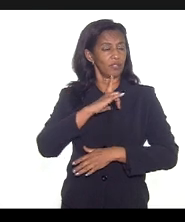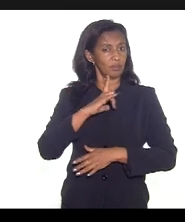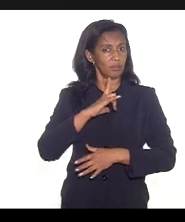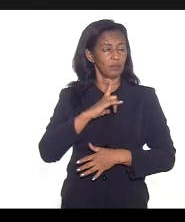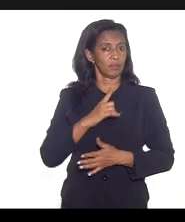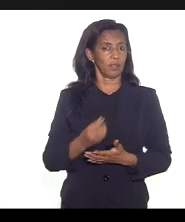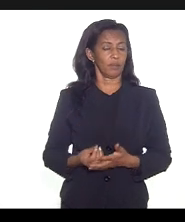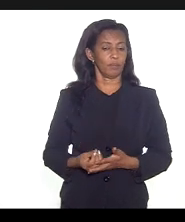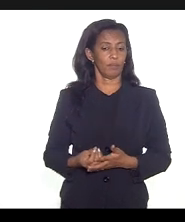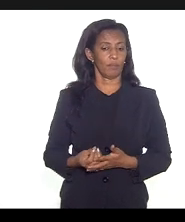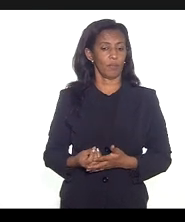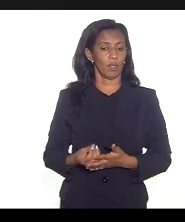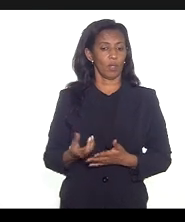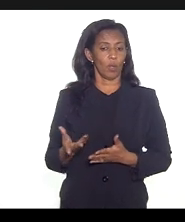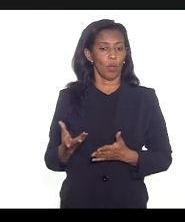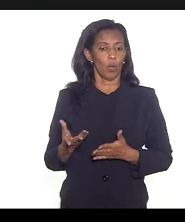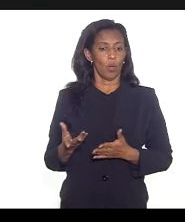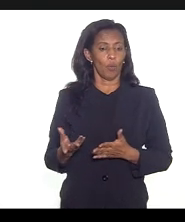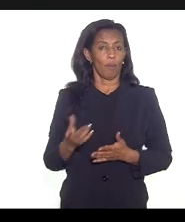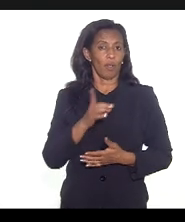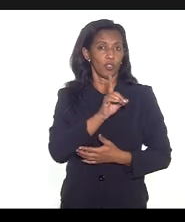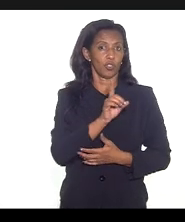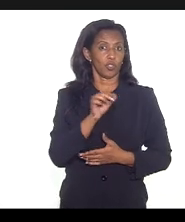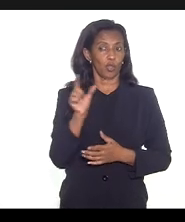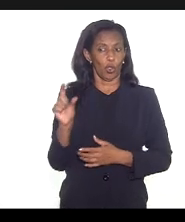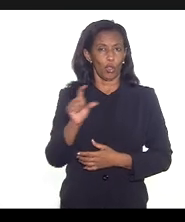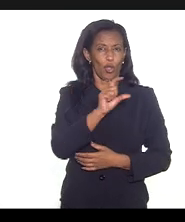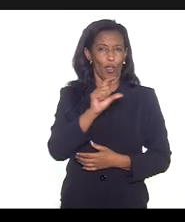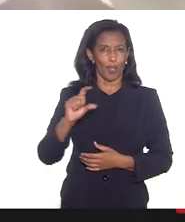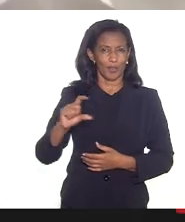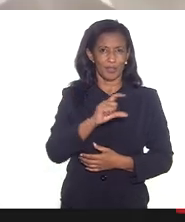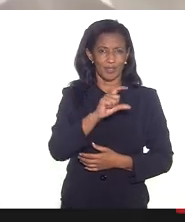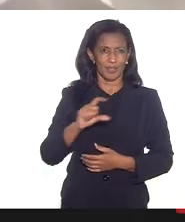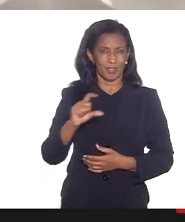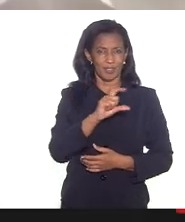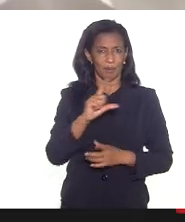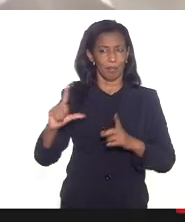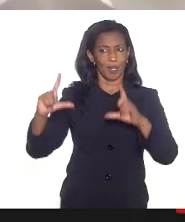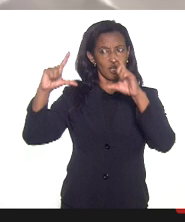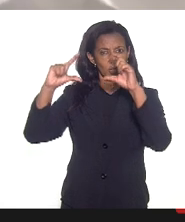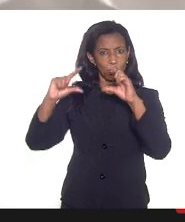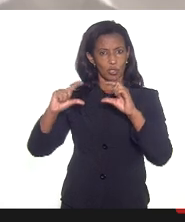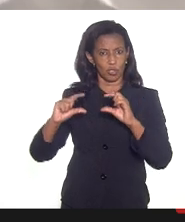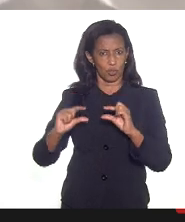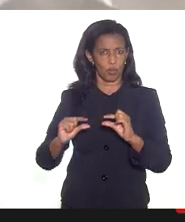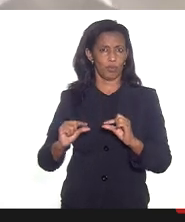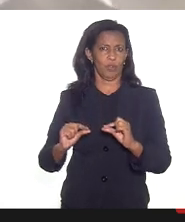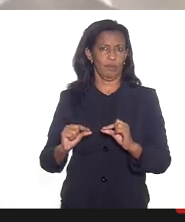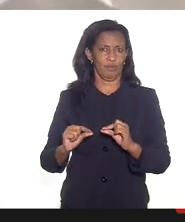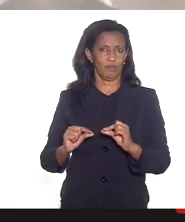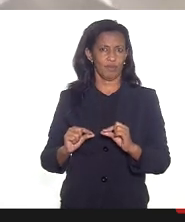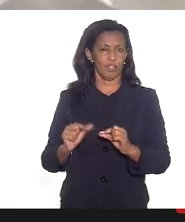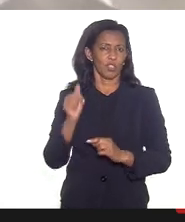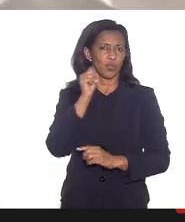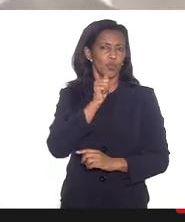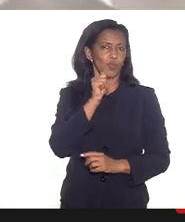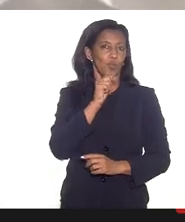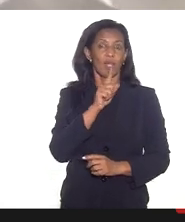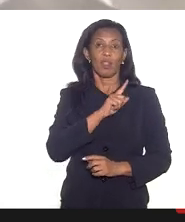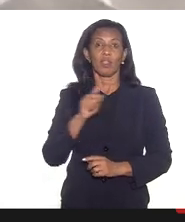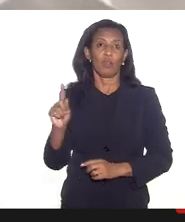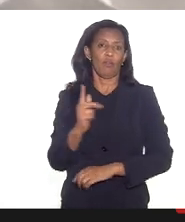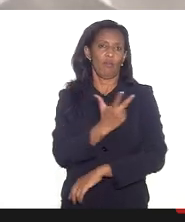uma recomposição de doses para diminuir esse ato de mulheres não